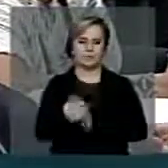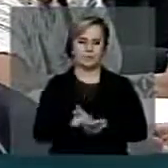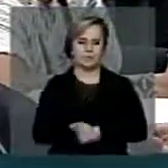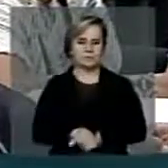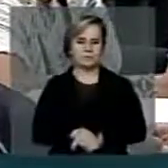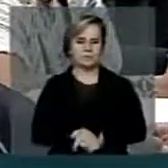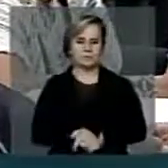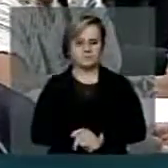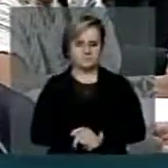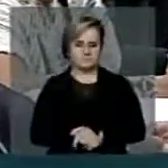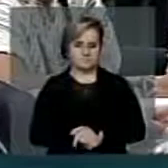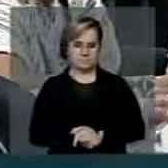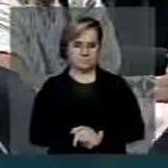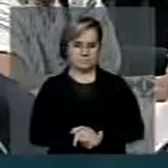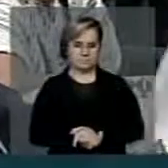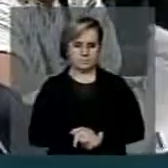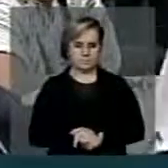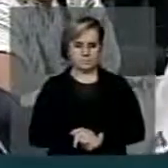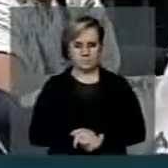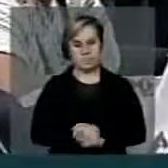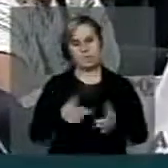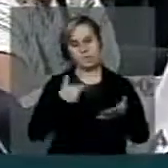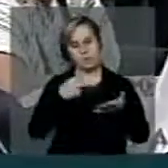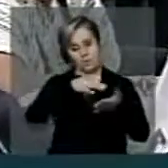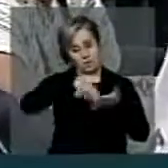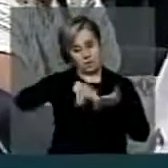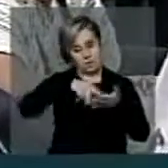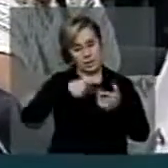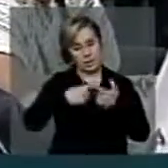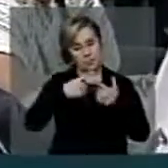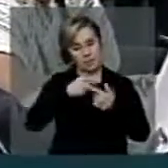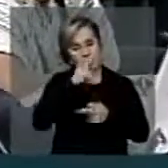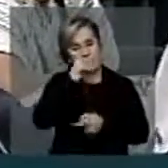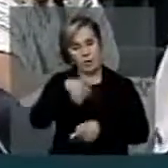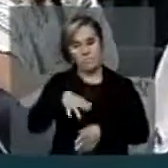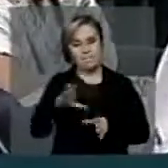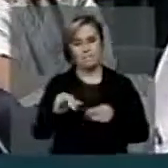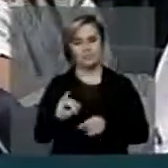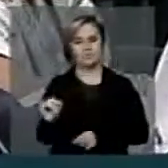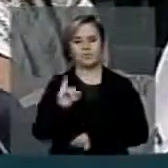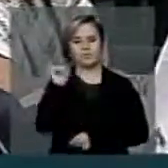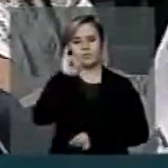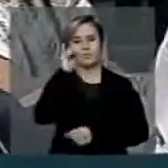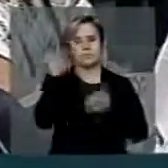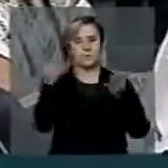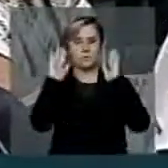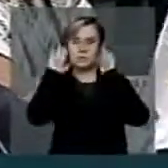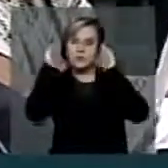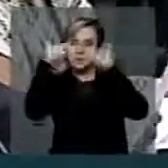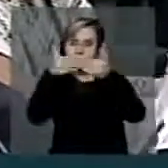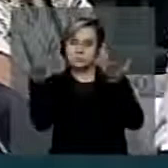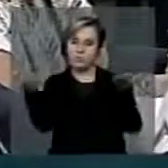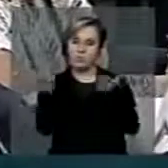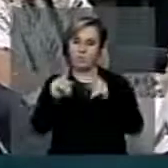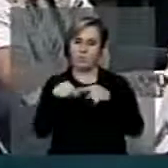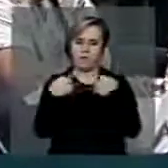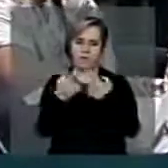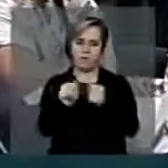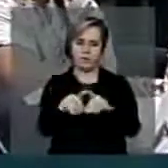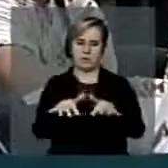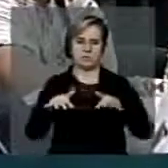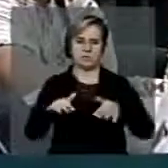O Roldão Arruda, eu gostaria de ler porque eu acho que ela é muito importante para esse foco que eu quero dar nessa audiência.